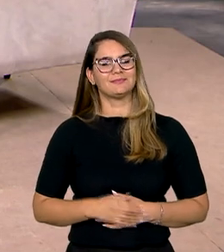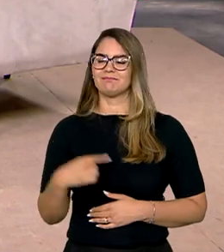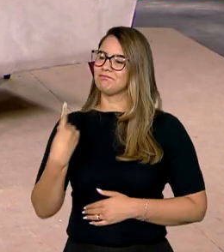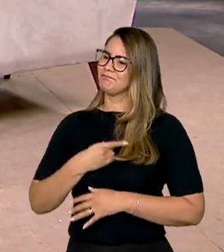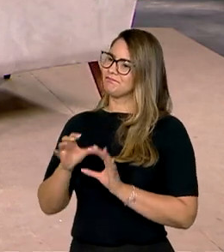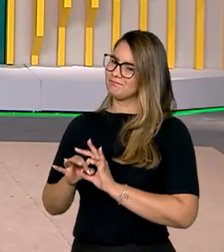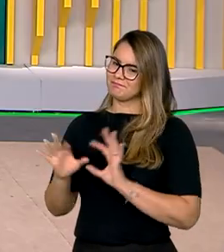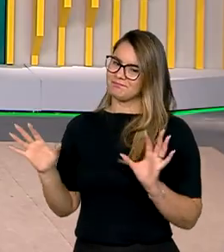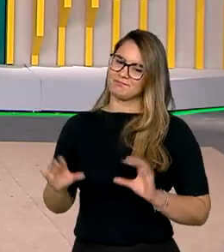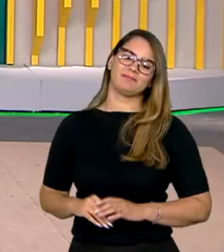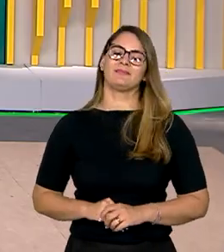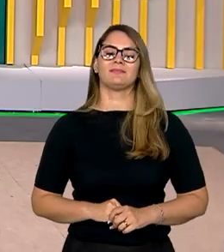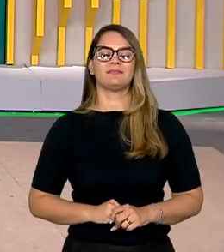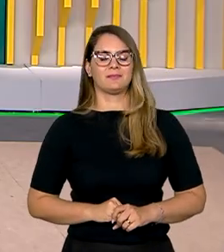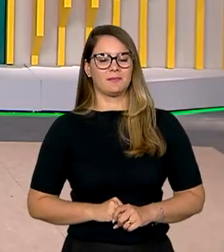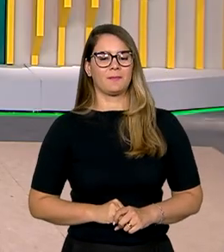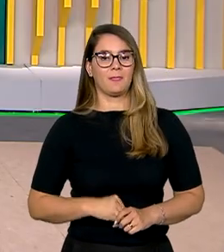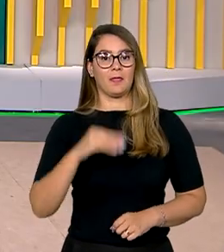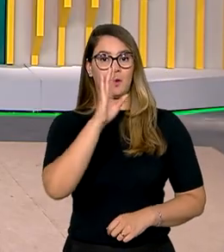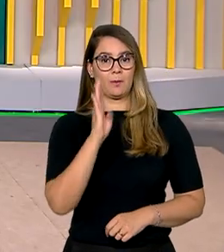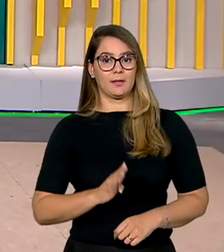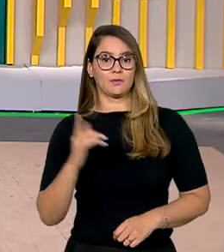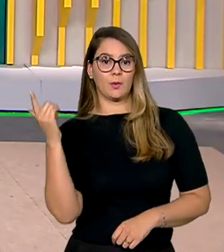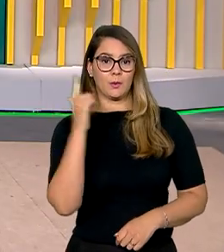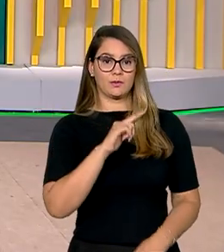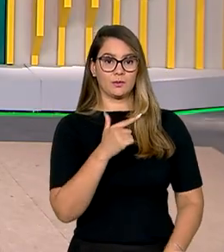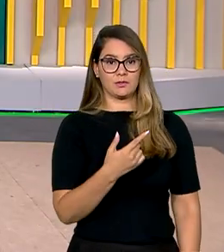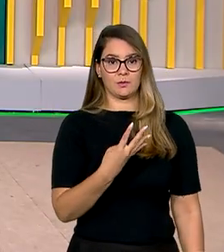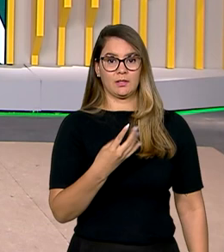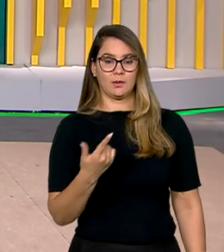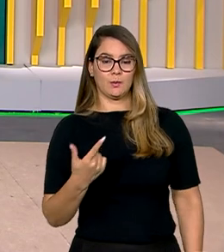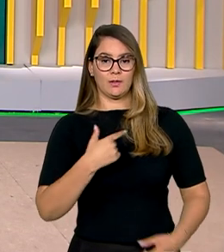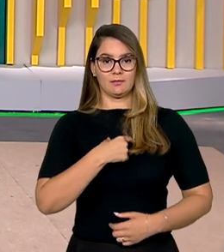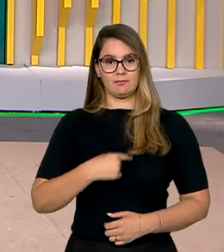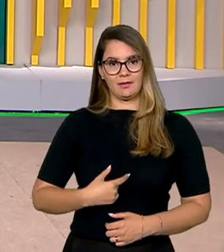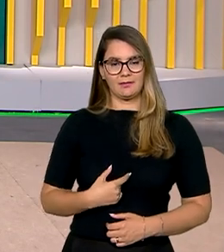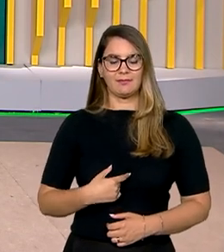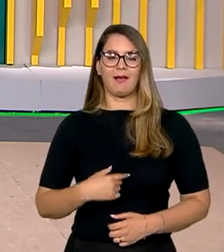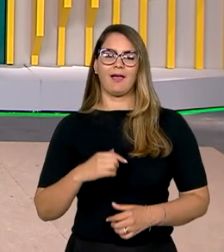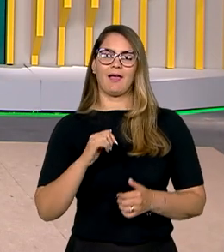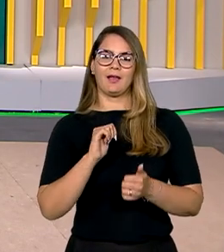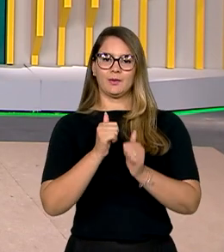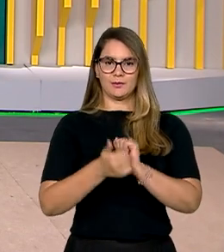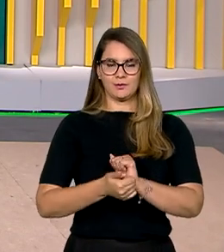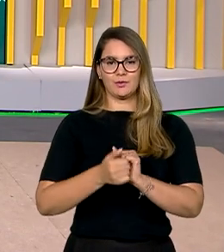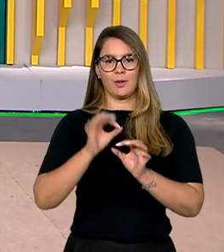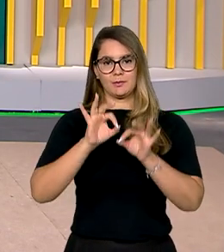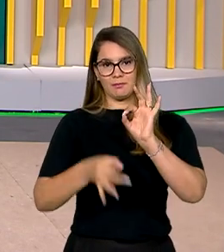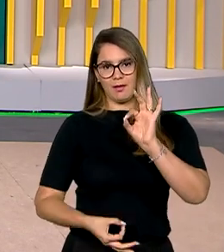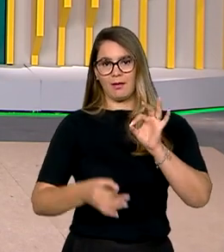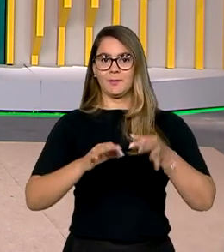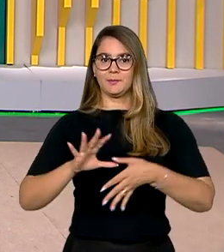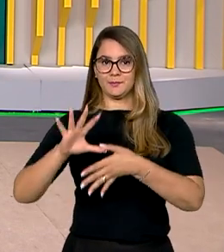disposição. O Brasil já conquistou 242 medalhas nos Jogos Parapan-americanos de